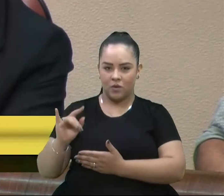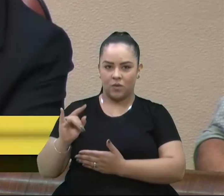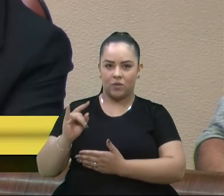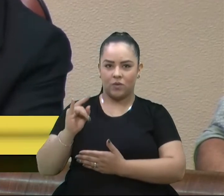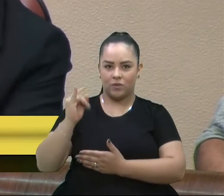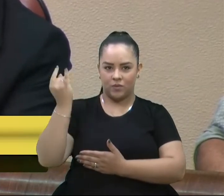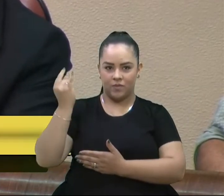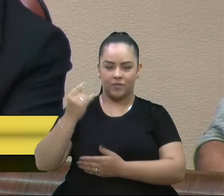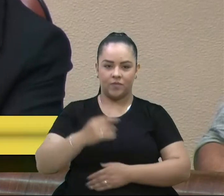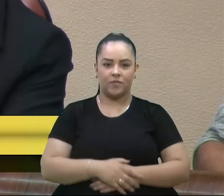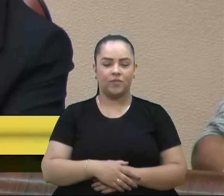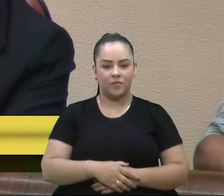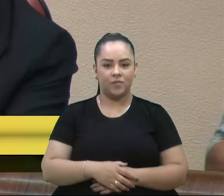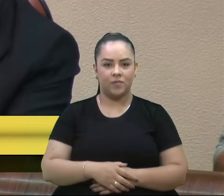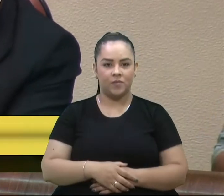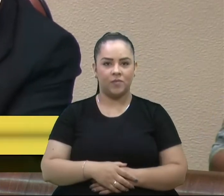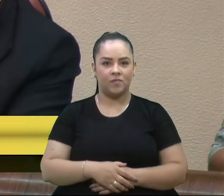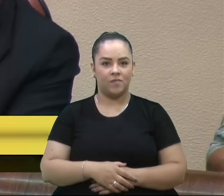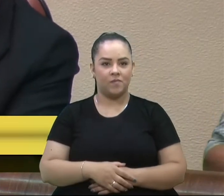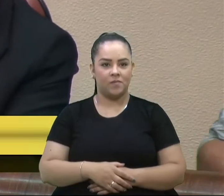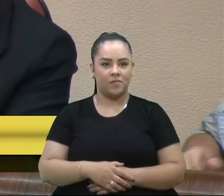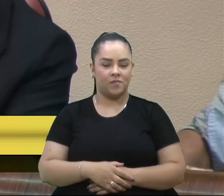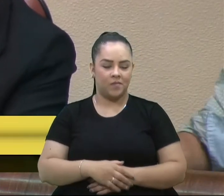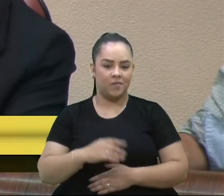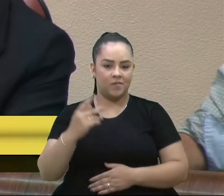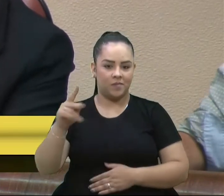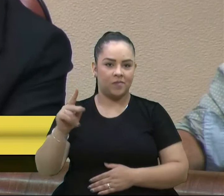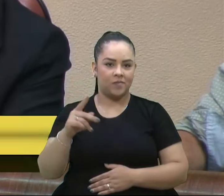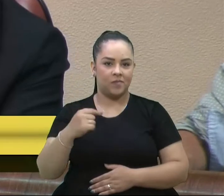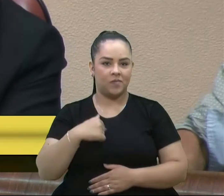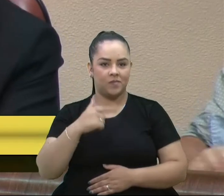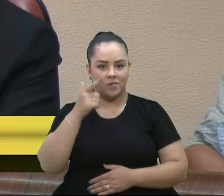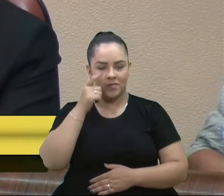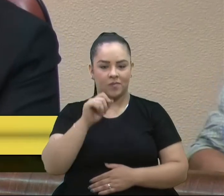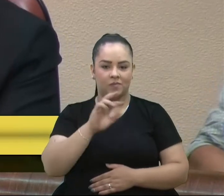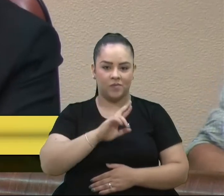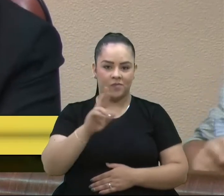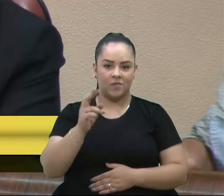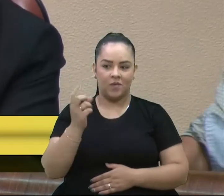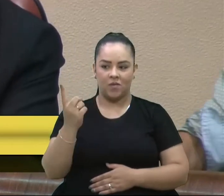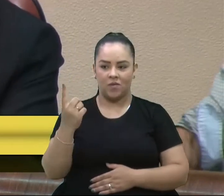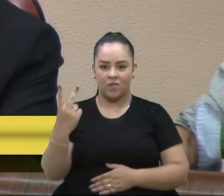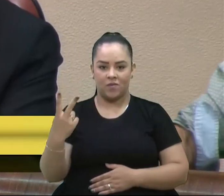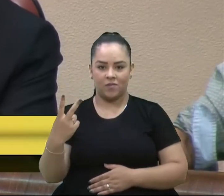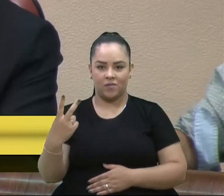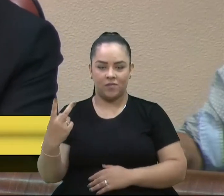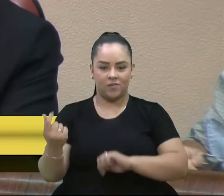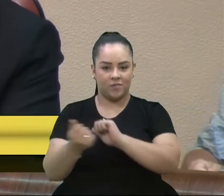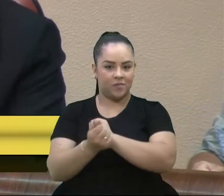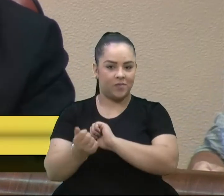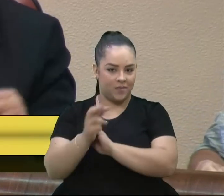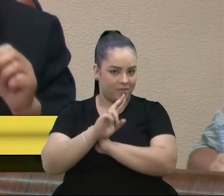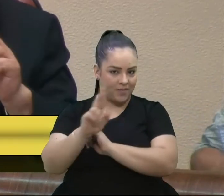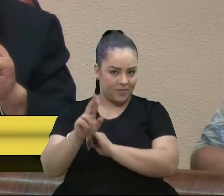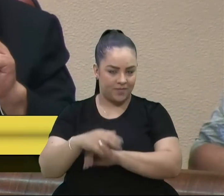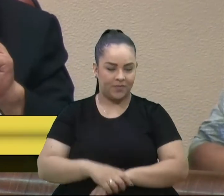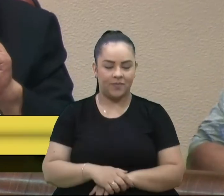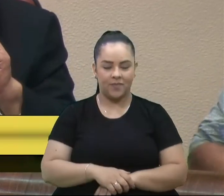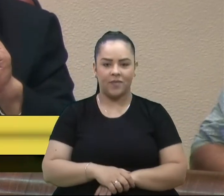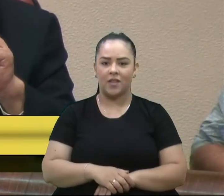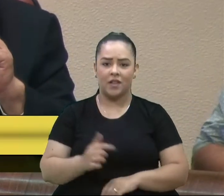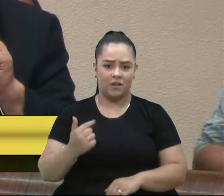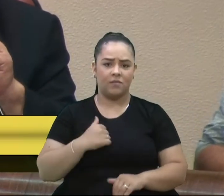que com o seu questionamento eu já posso responder um ou dois, até inclusive ao mesmo tempo. Eu